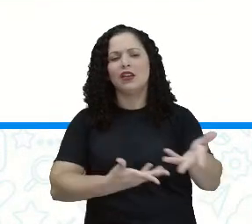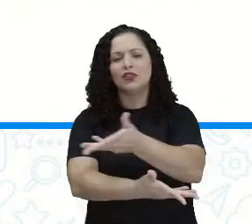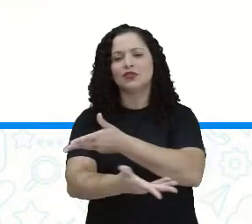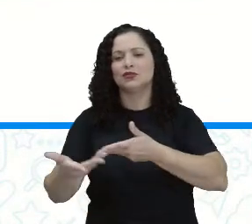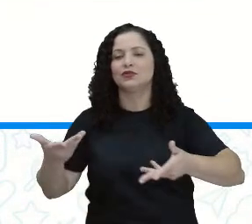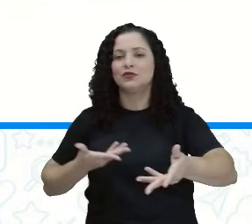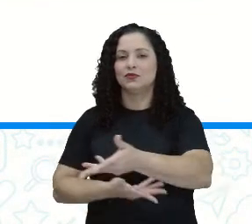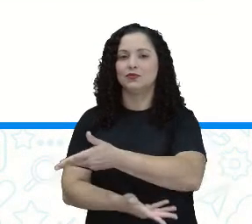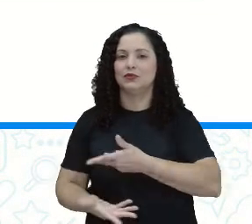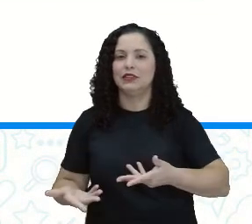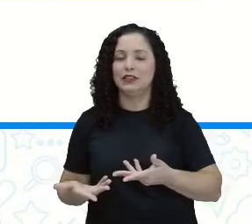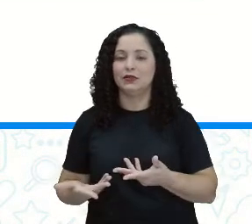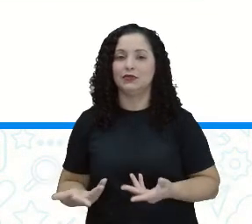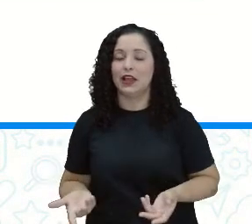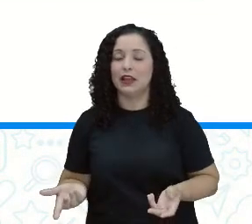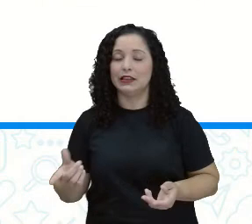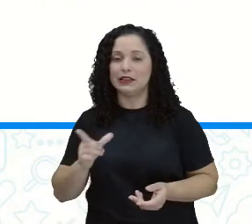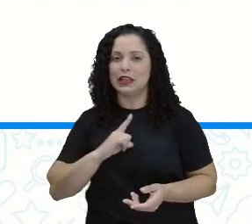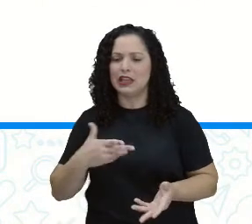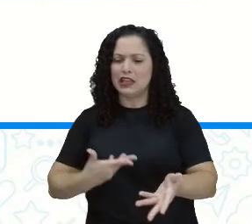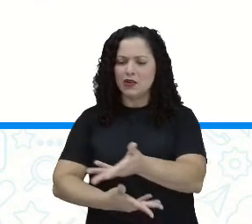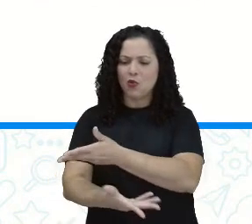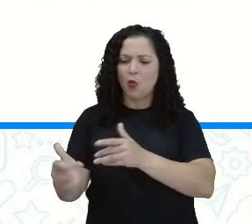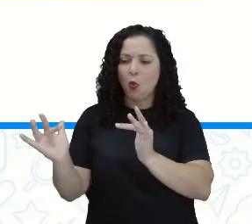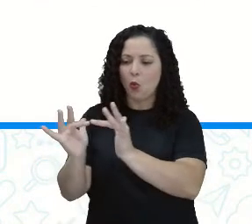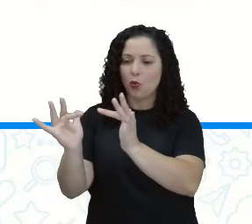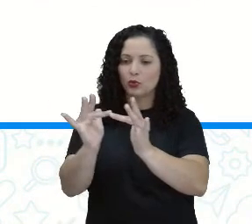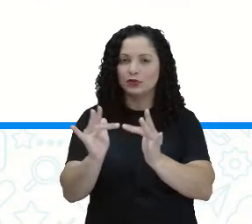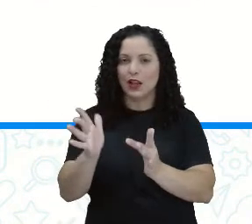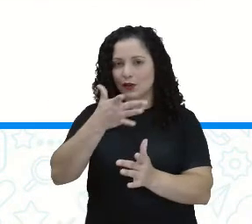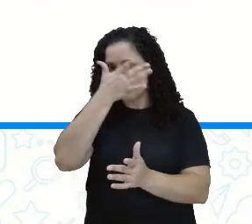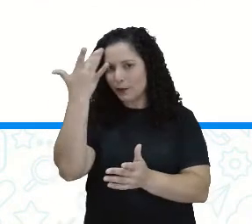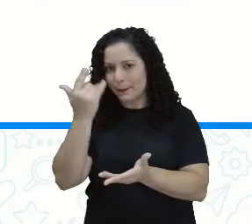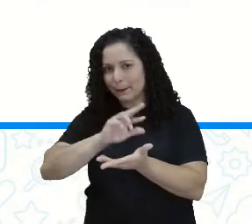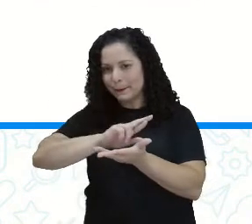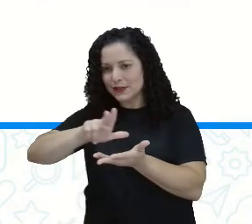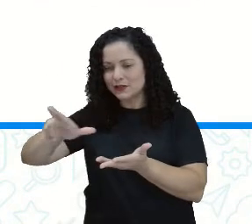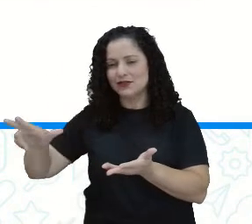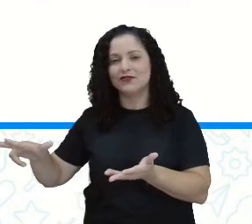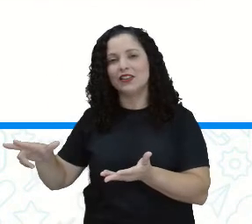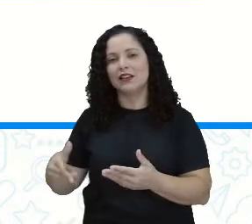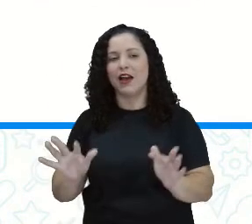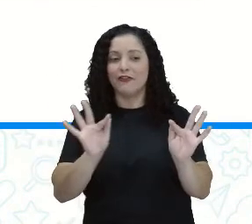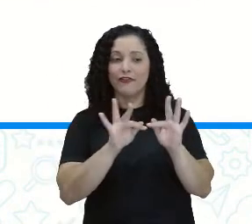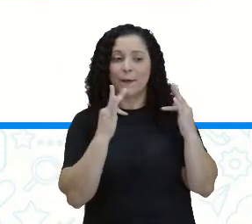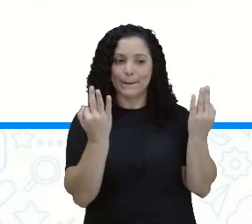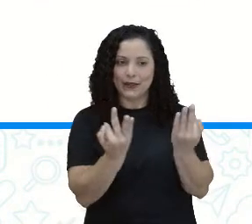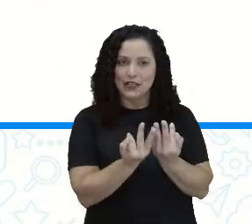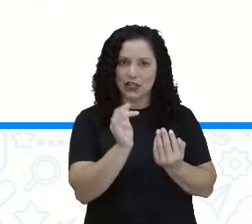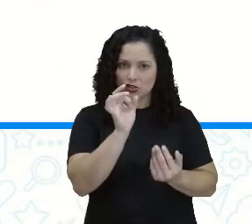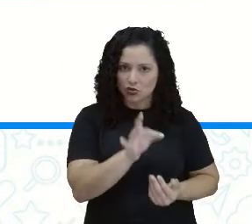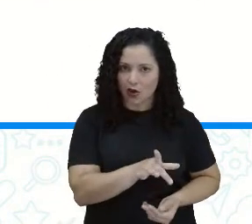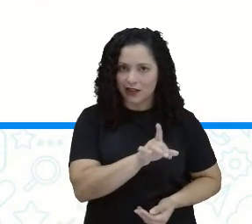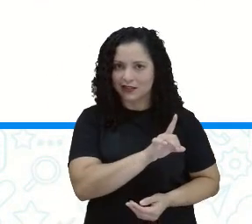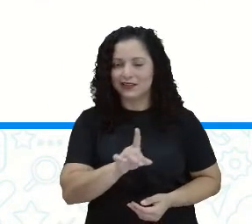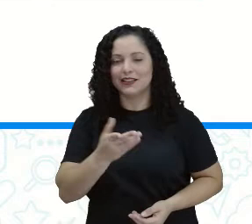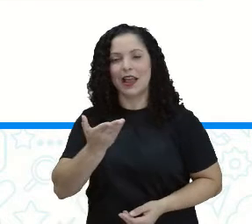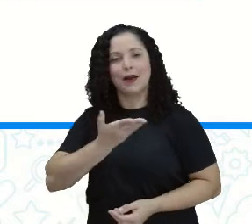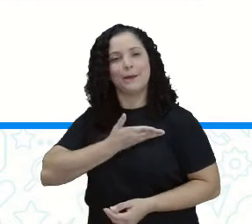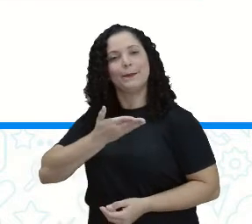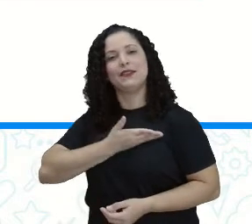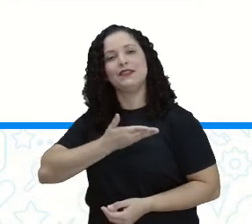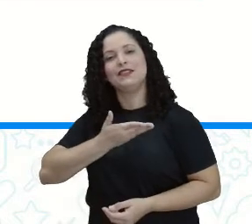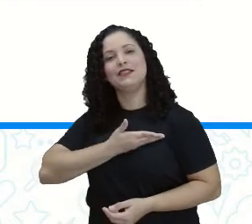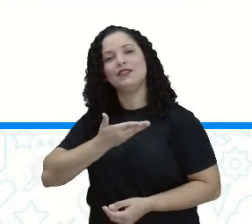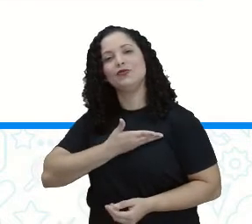o seu grupo aí de convívio. A família, não só a família, como os amigos.